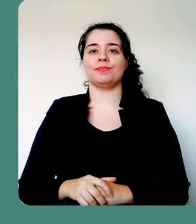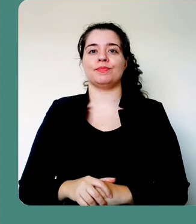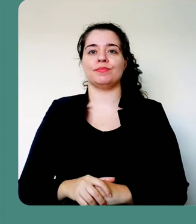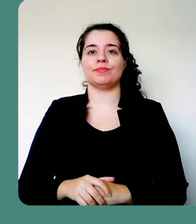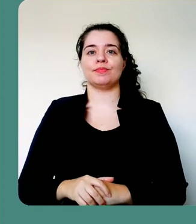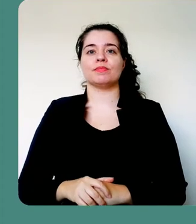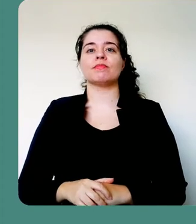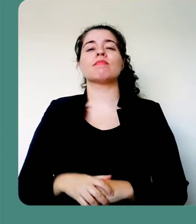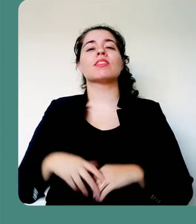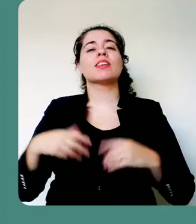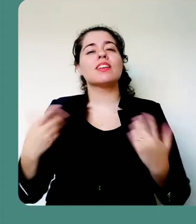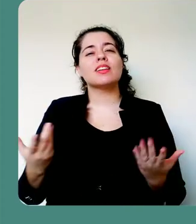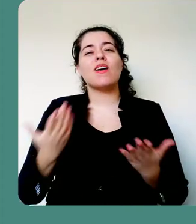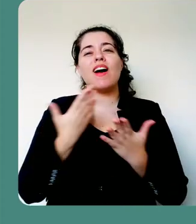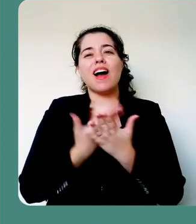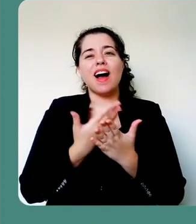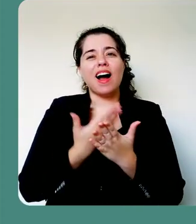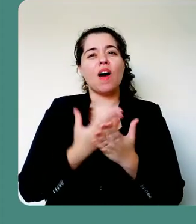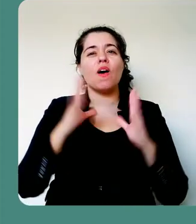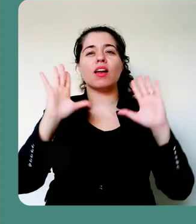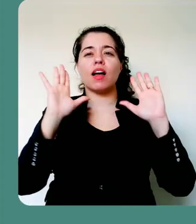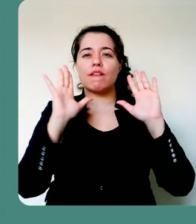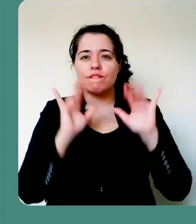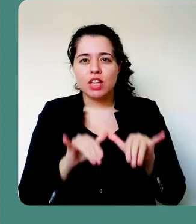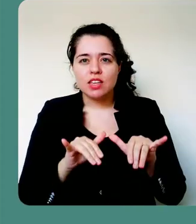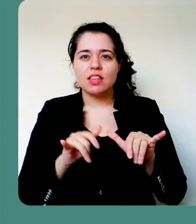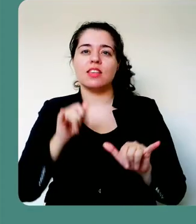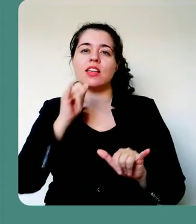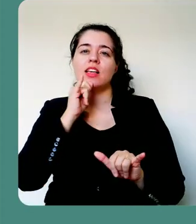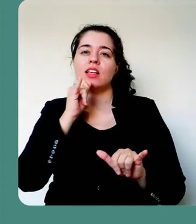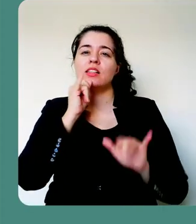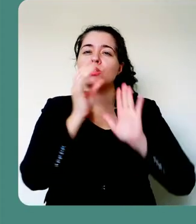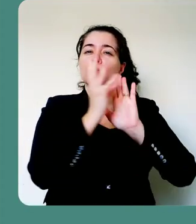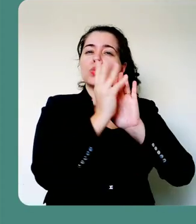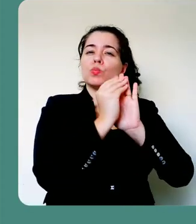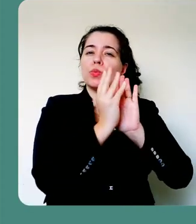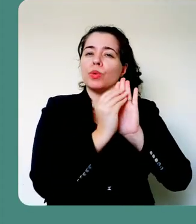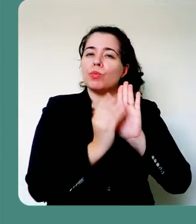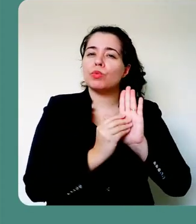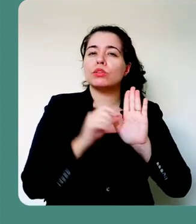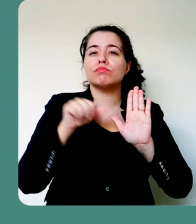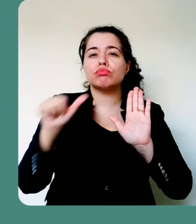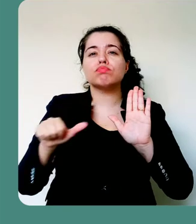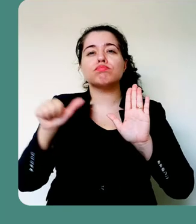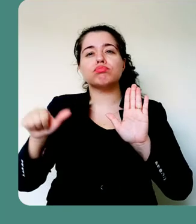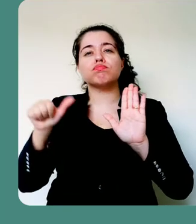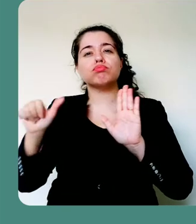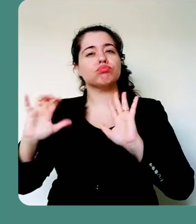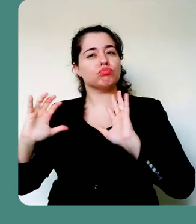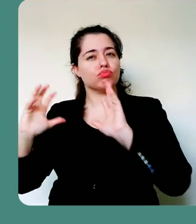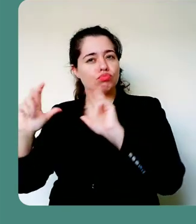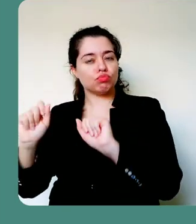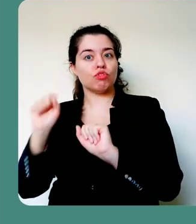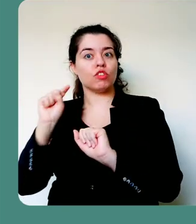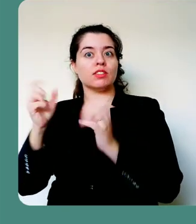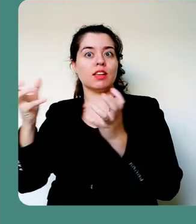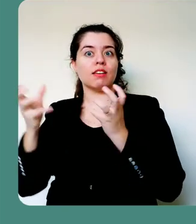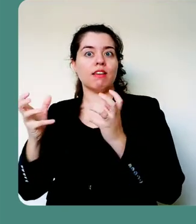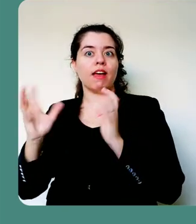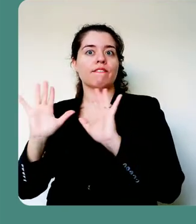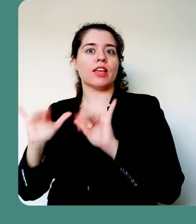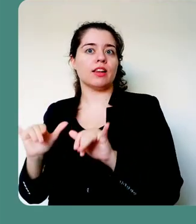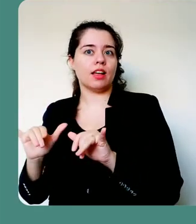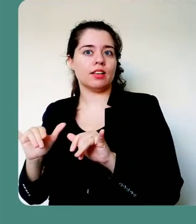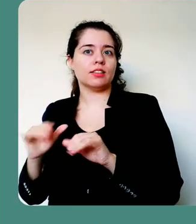Finalizada a sua aula, que você já avançou por todos os conteúdos e você quer finalizar a sua gravação, você deve